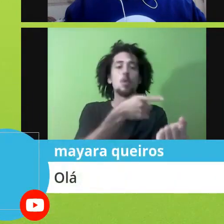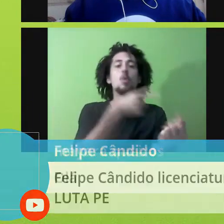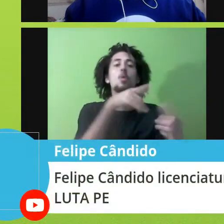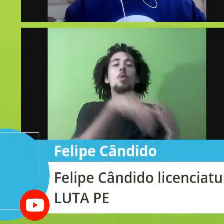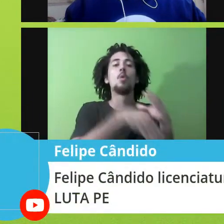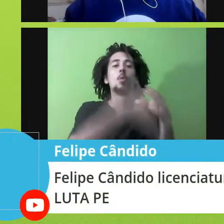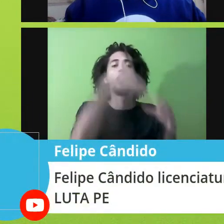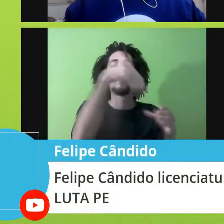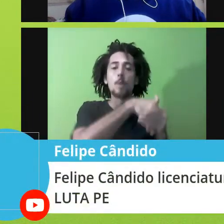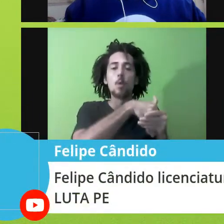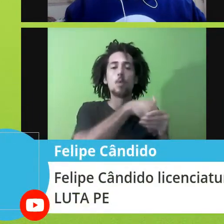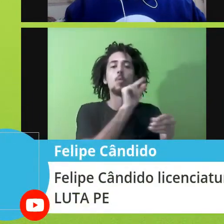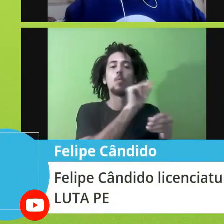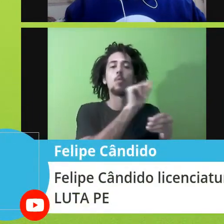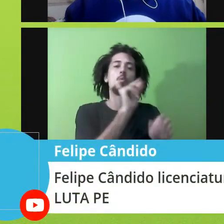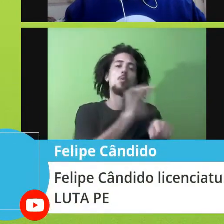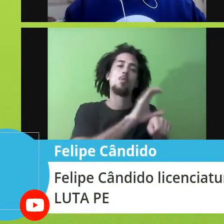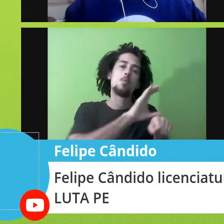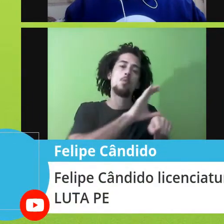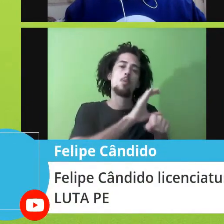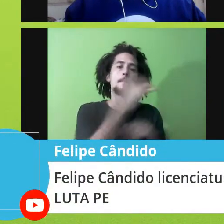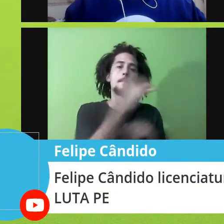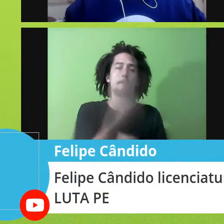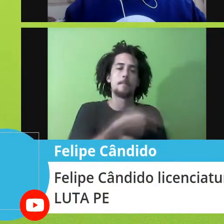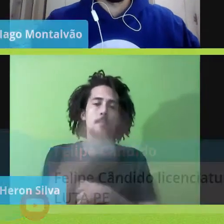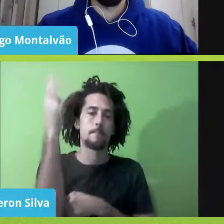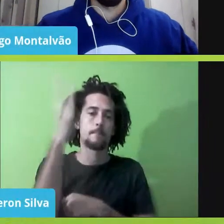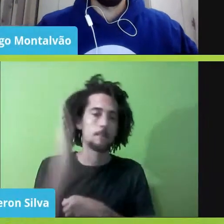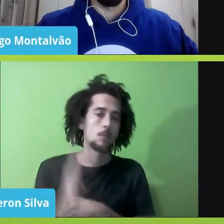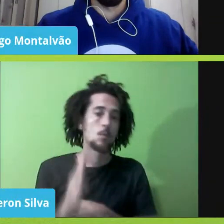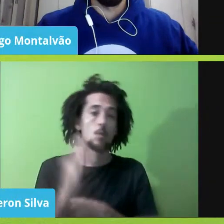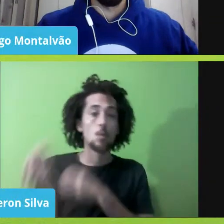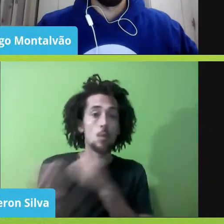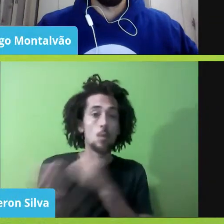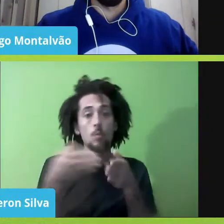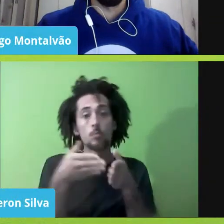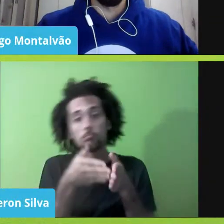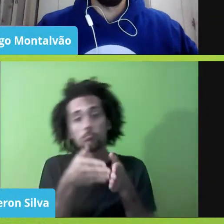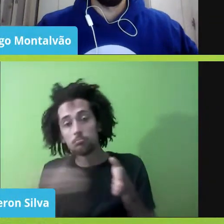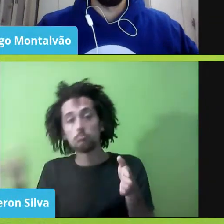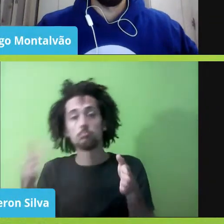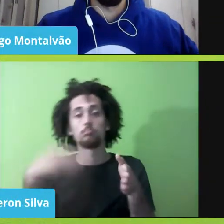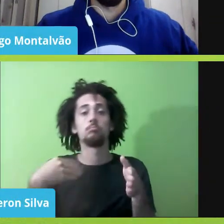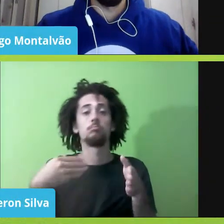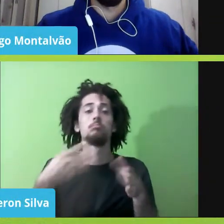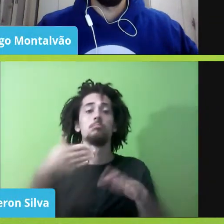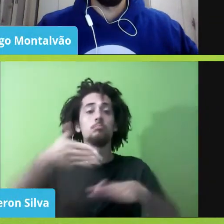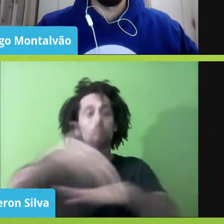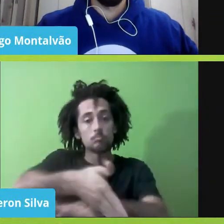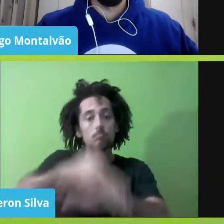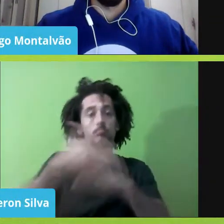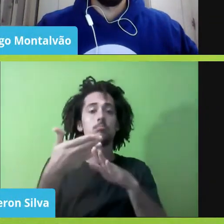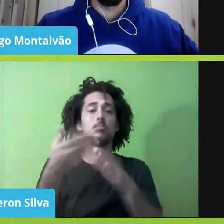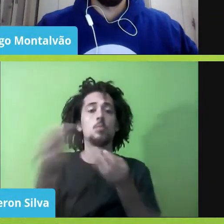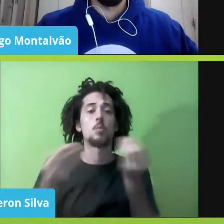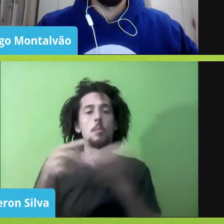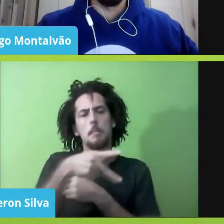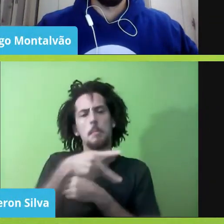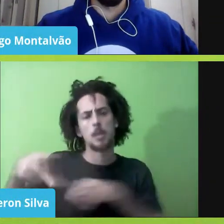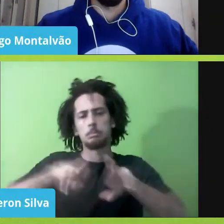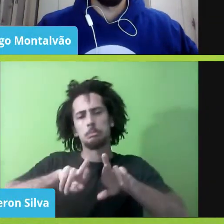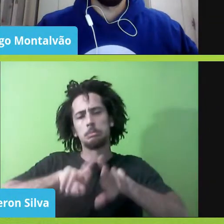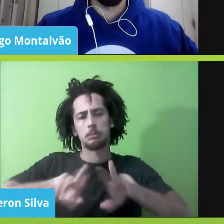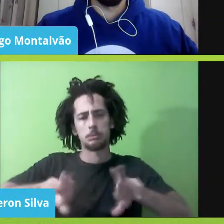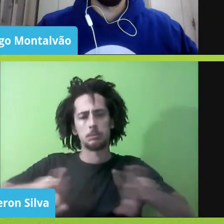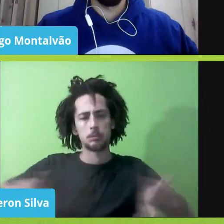Brasil, né, quando entra, de repente, num plenário presidido pelo Ulisses Guimarães, vários indígenas, o